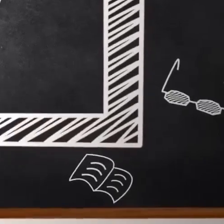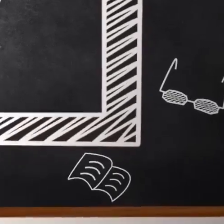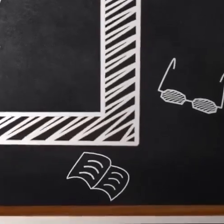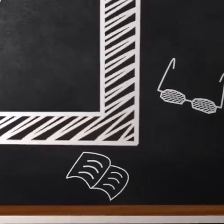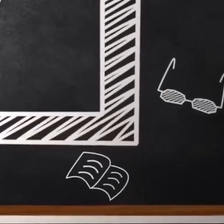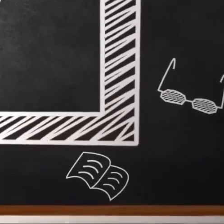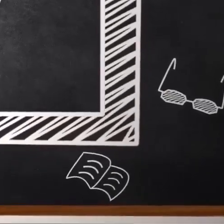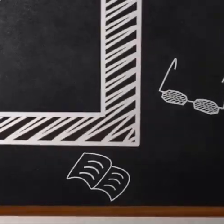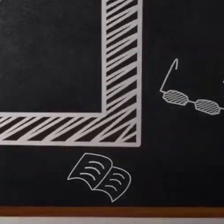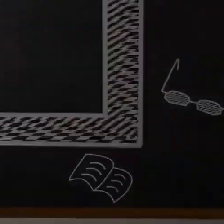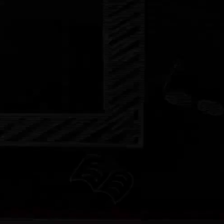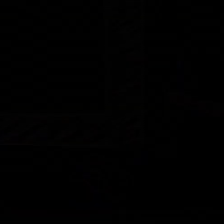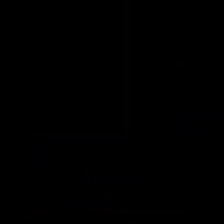Legenda Zanotto